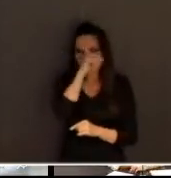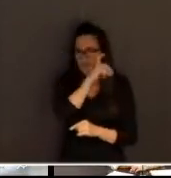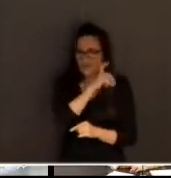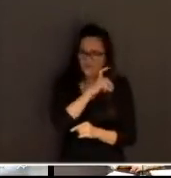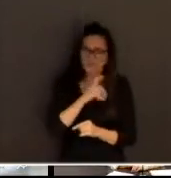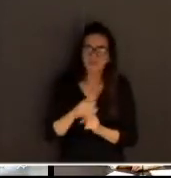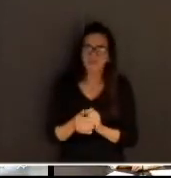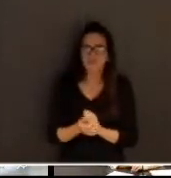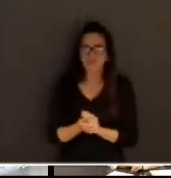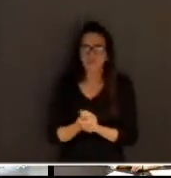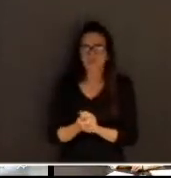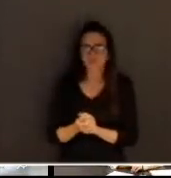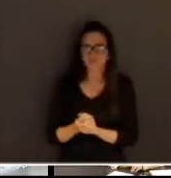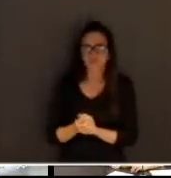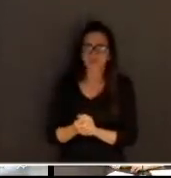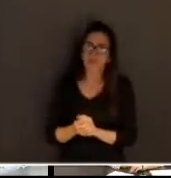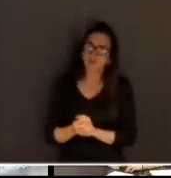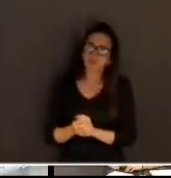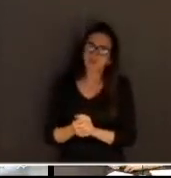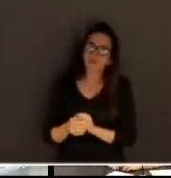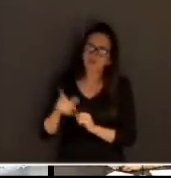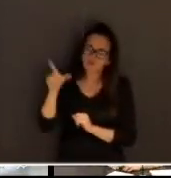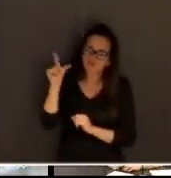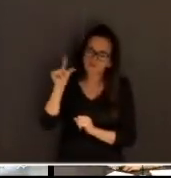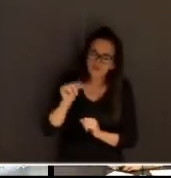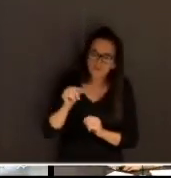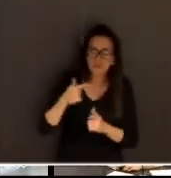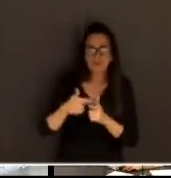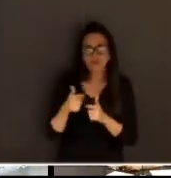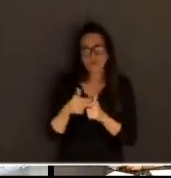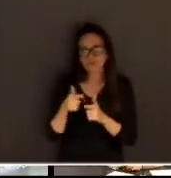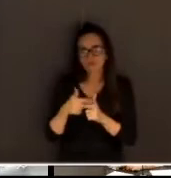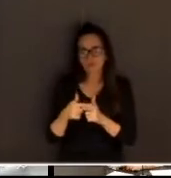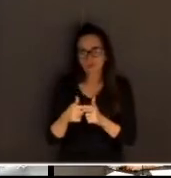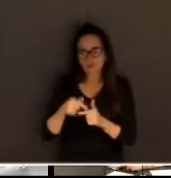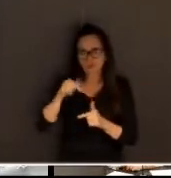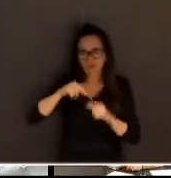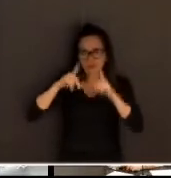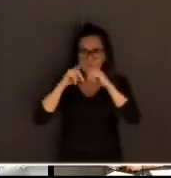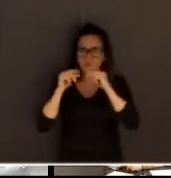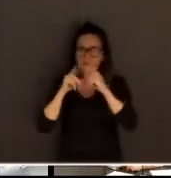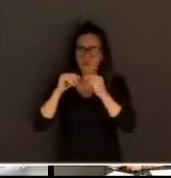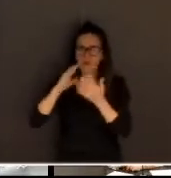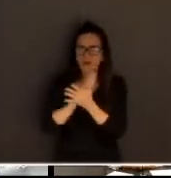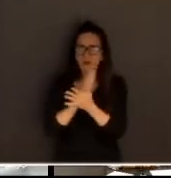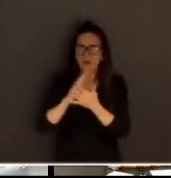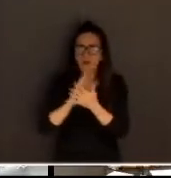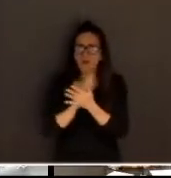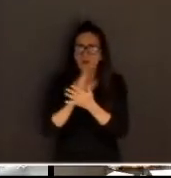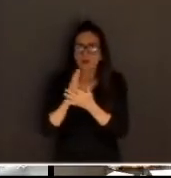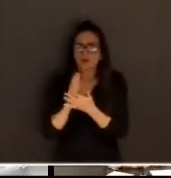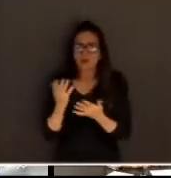é minimizar esses danos. Aqui, em federal, juntamos alguns colegas com